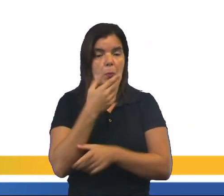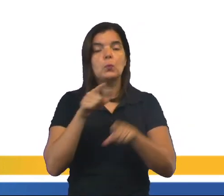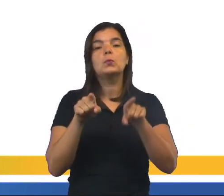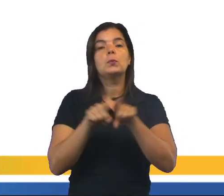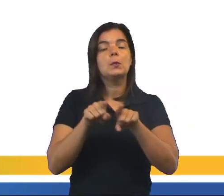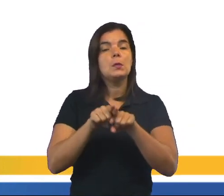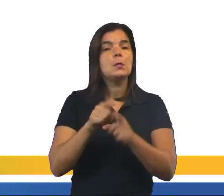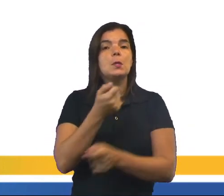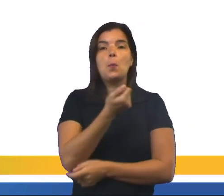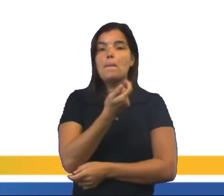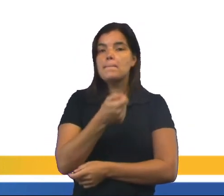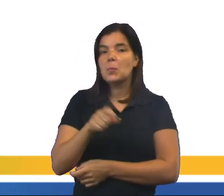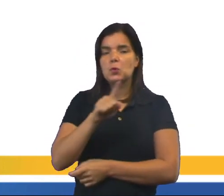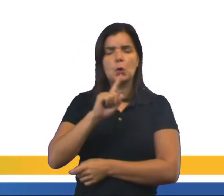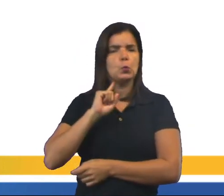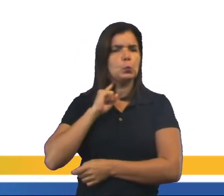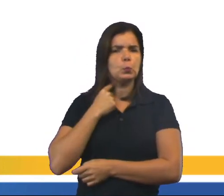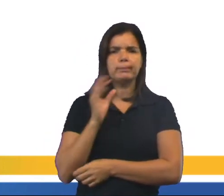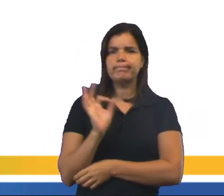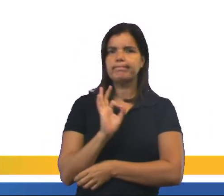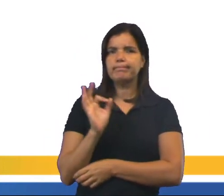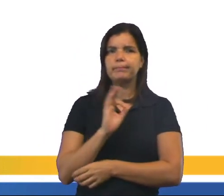que não seja poluído.